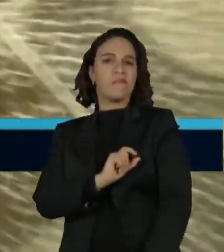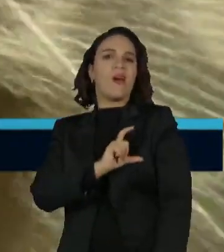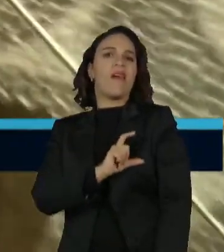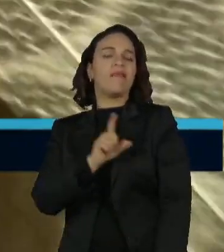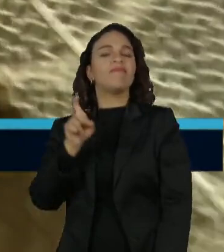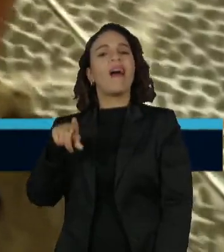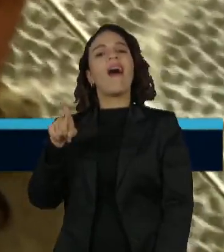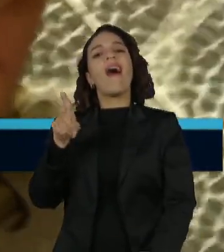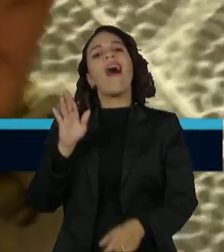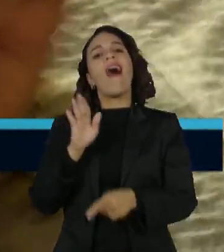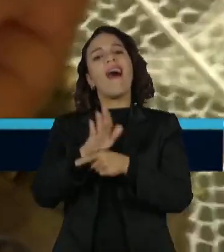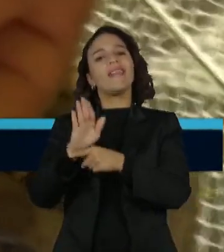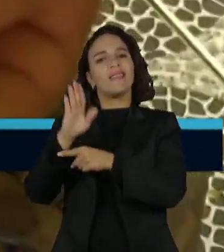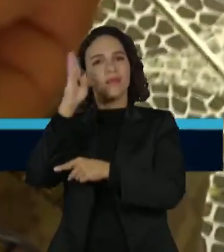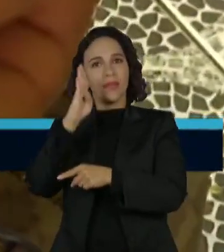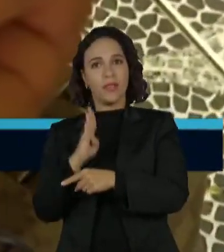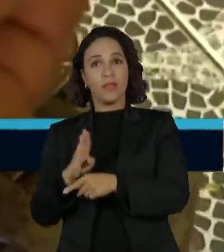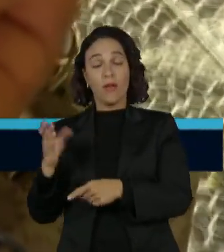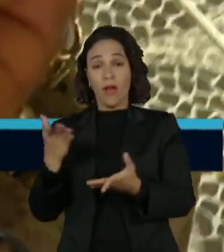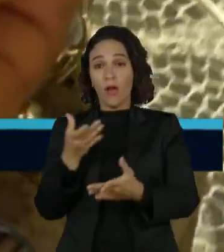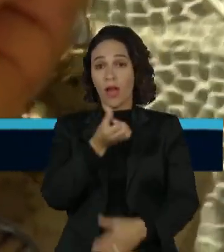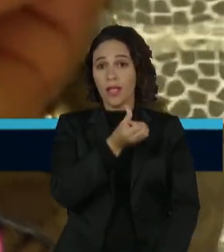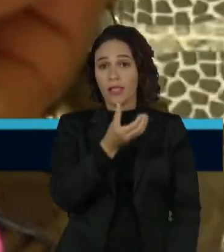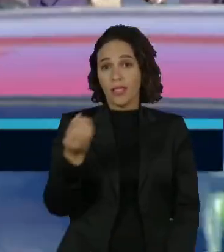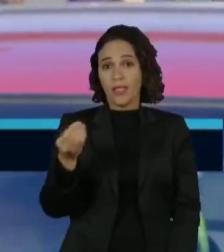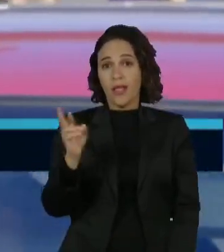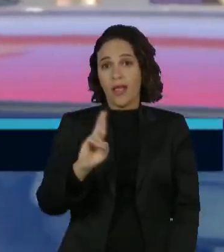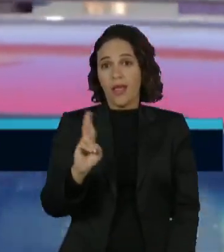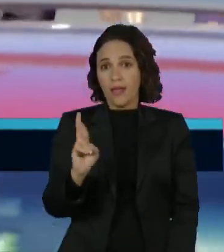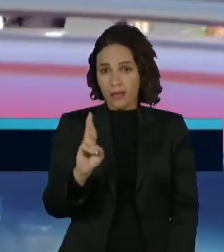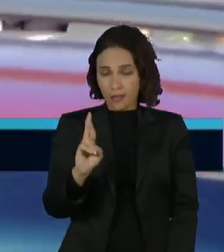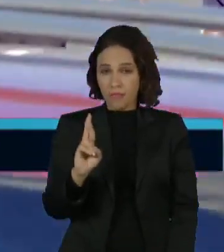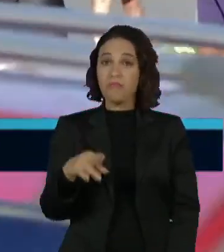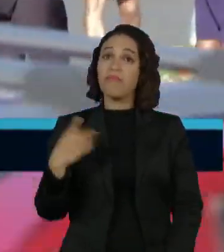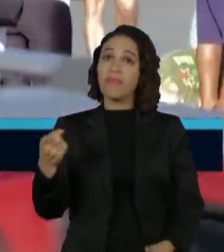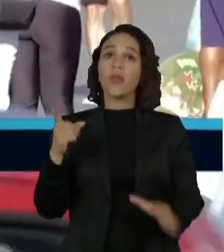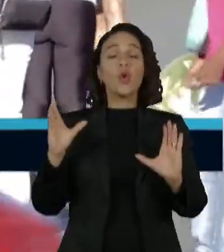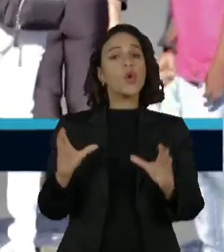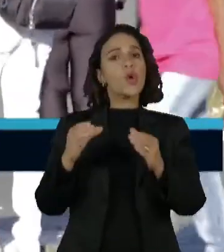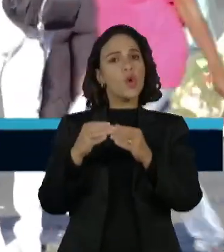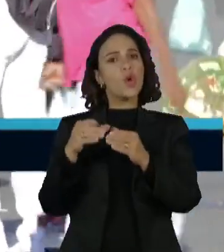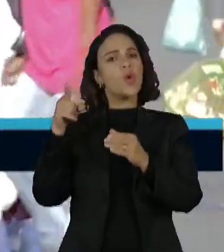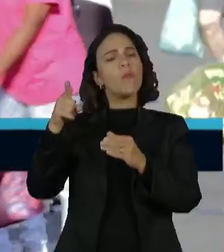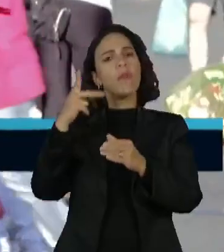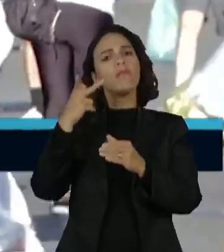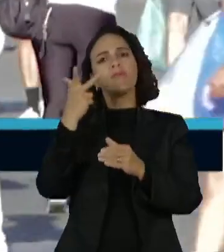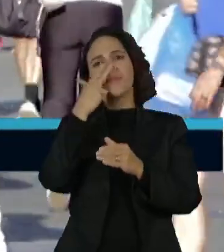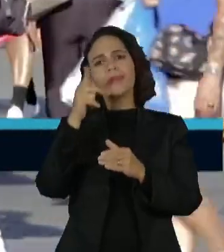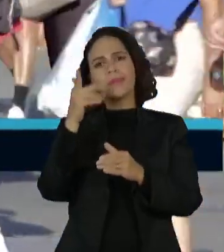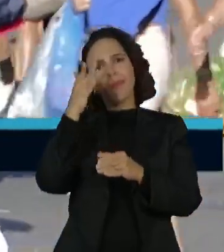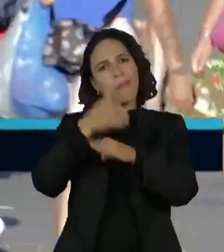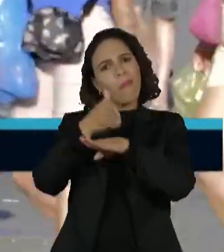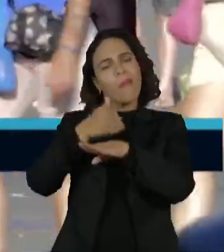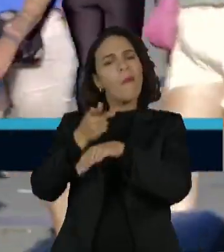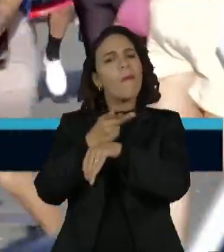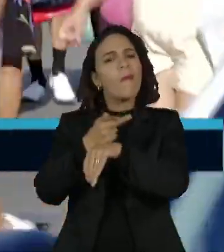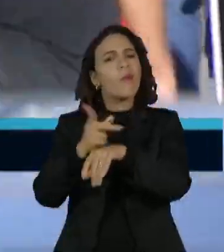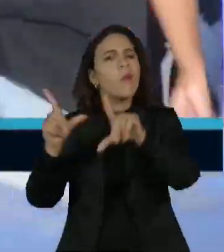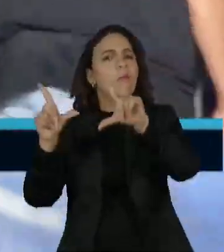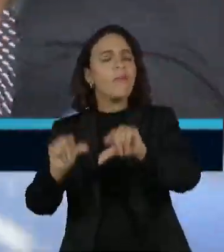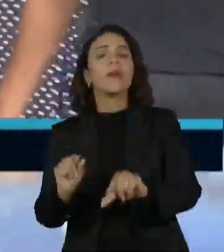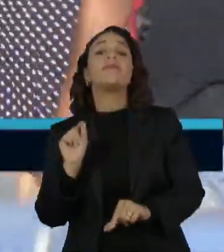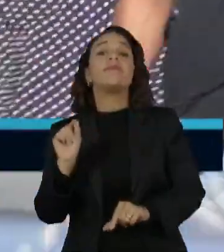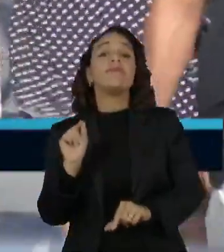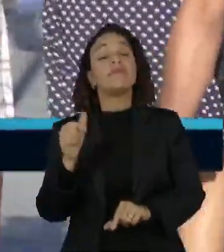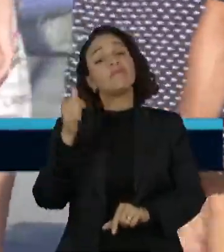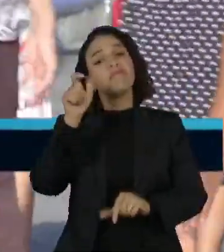Auxílio Brasil. O benefício passou a ser de R$ 600. Os grupos que mais contribuíram para a queda da taxa de participação do mercado de trabalho